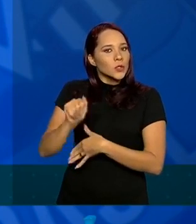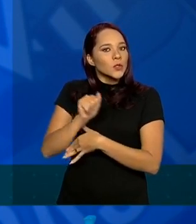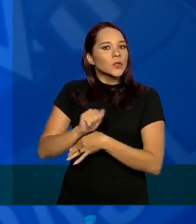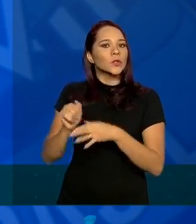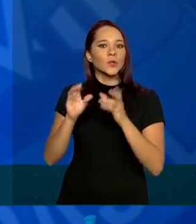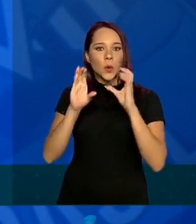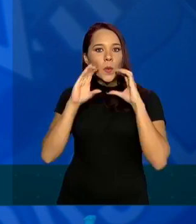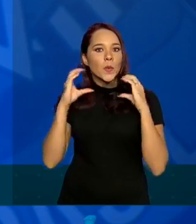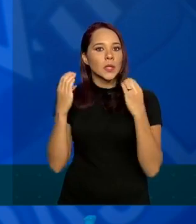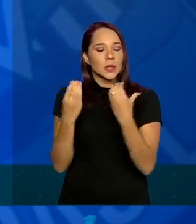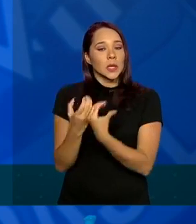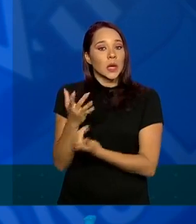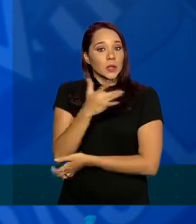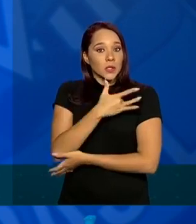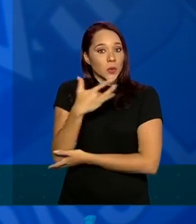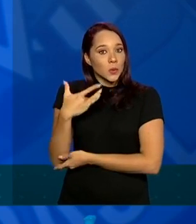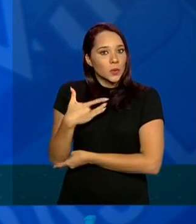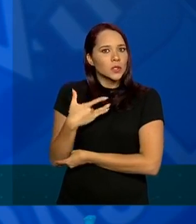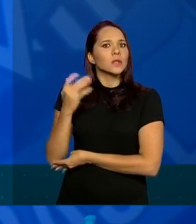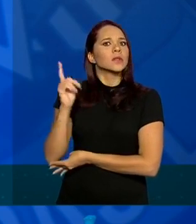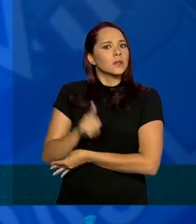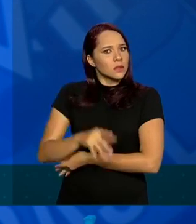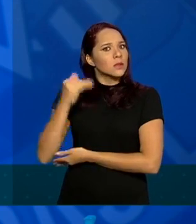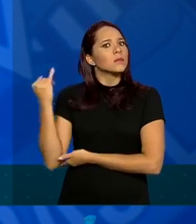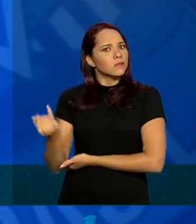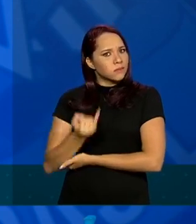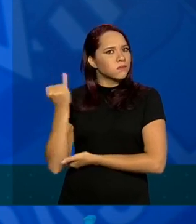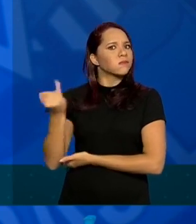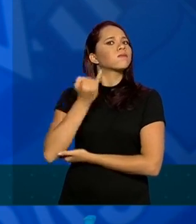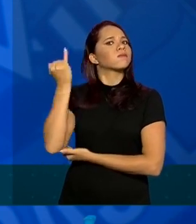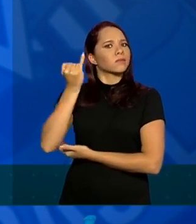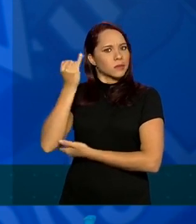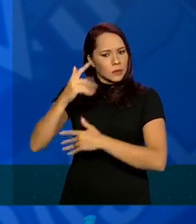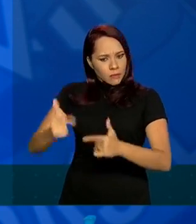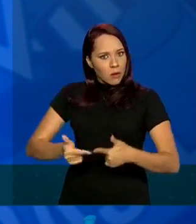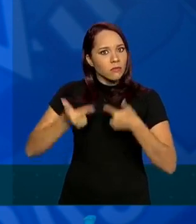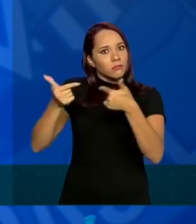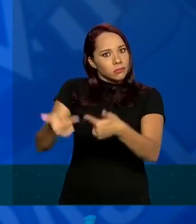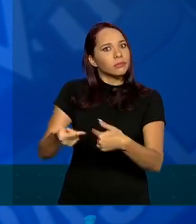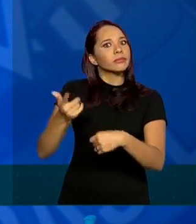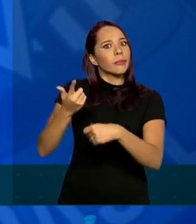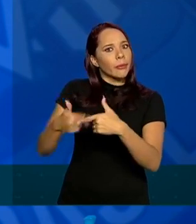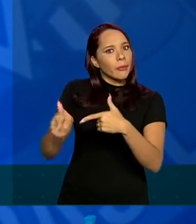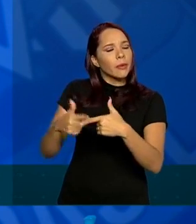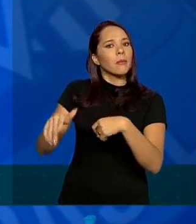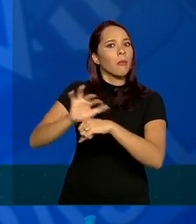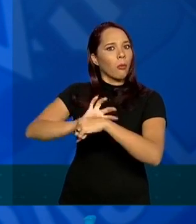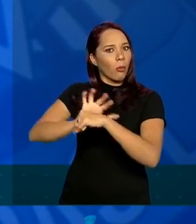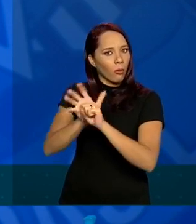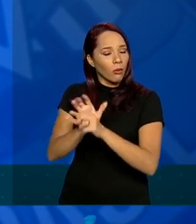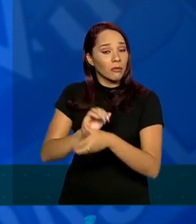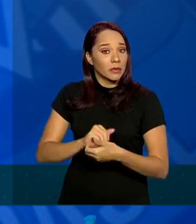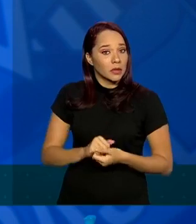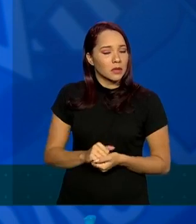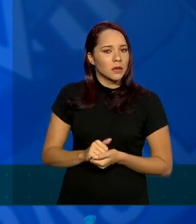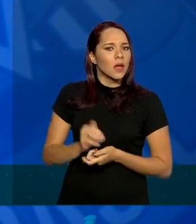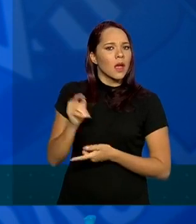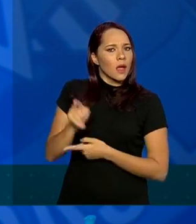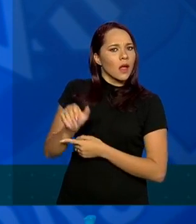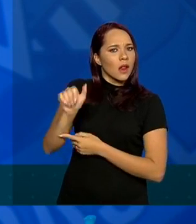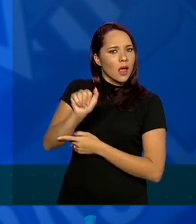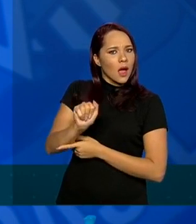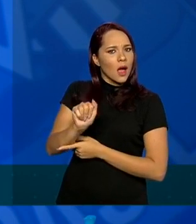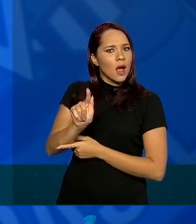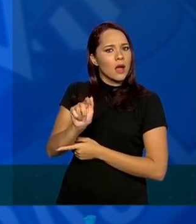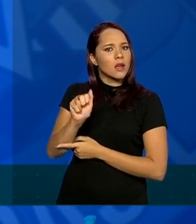de saúde é extremamente importante para o enfrentamento da pandemia. O agente comunitário